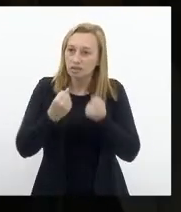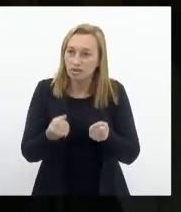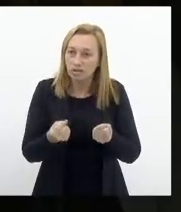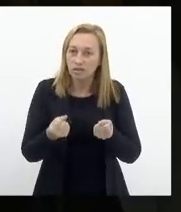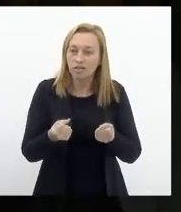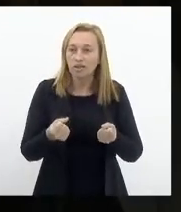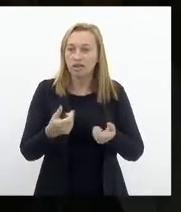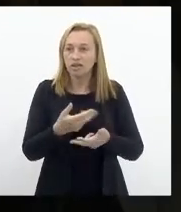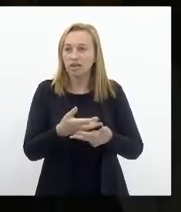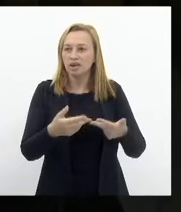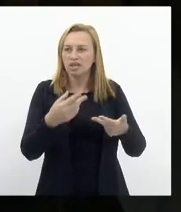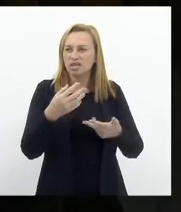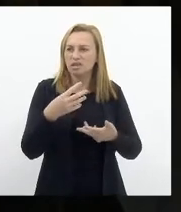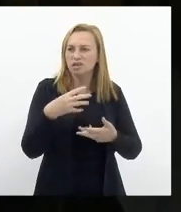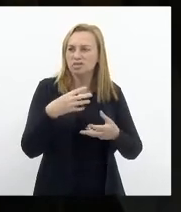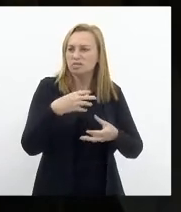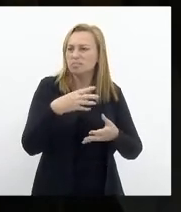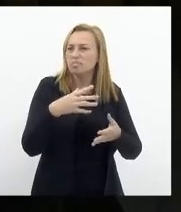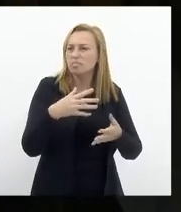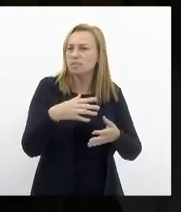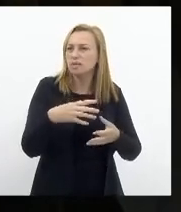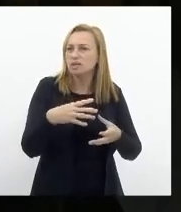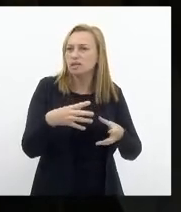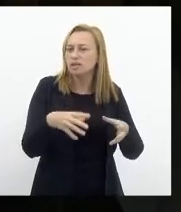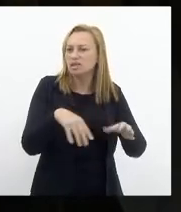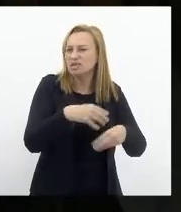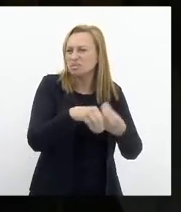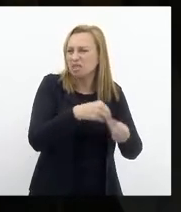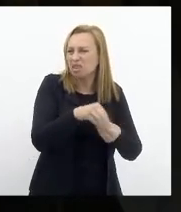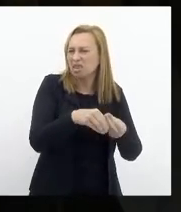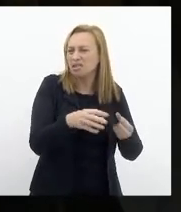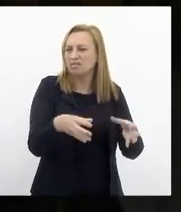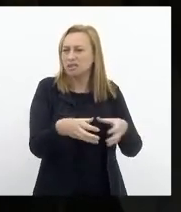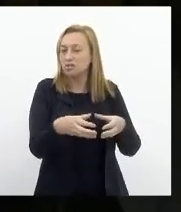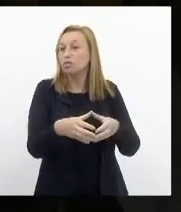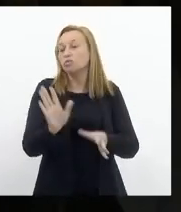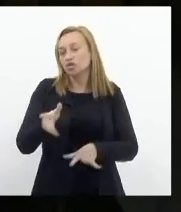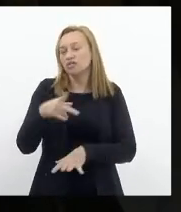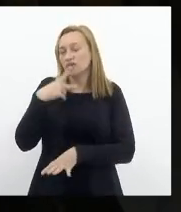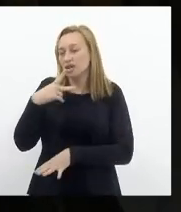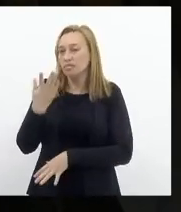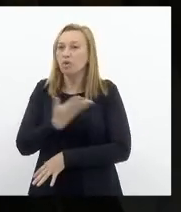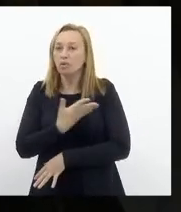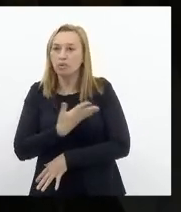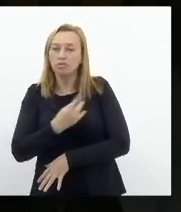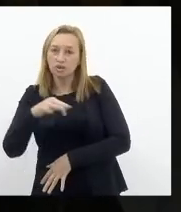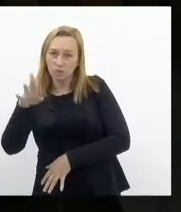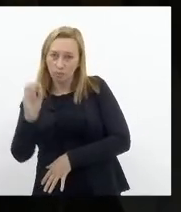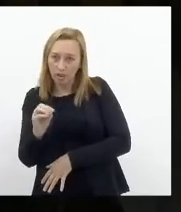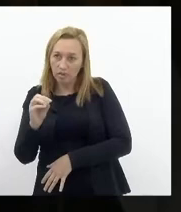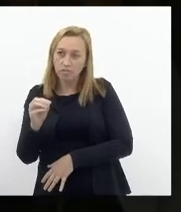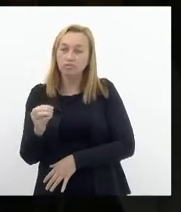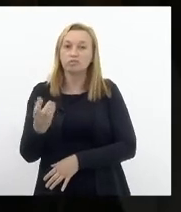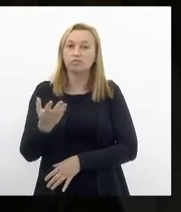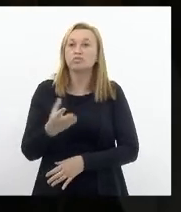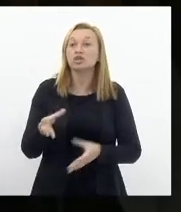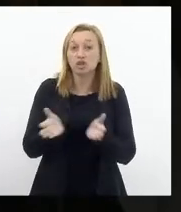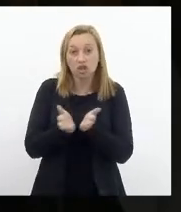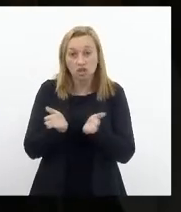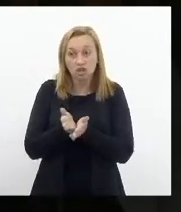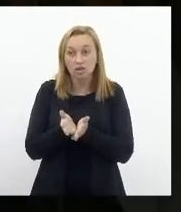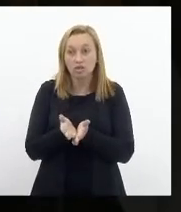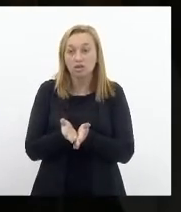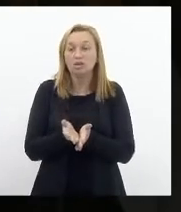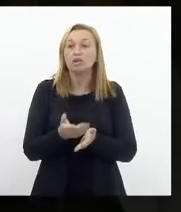são trazidas a esse plenário por esse grupo que eu citei anteriormente, é o meu amigo, meu irmão, o deputado Márcio Galberto, grande cristão e